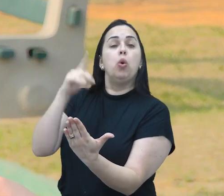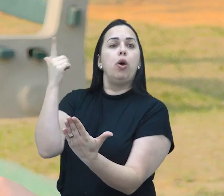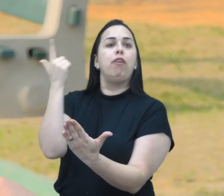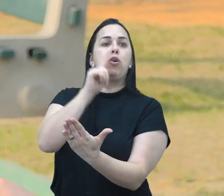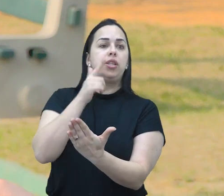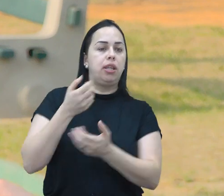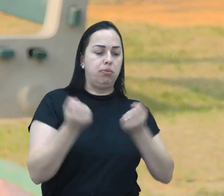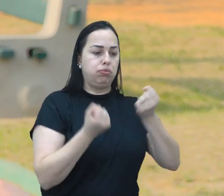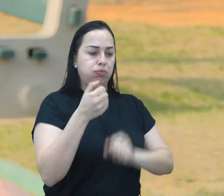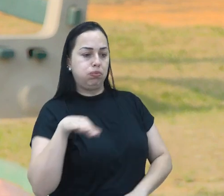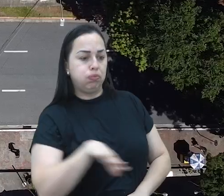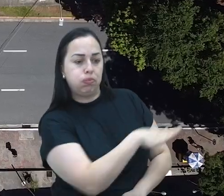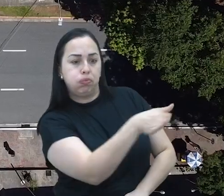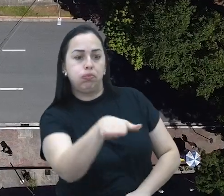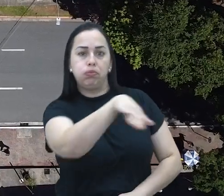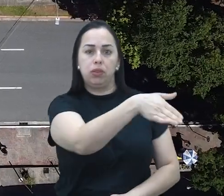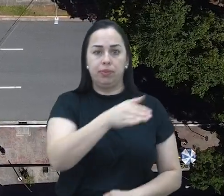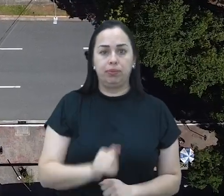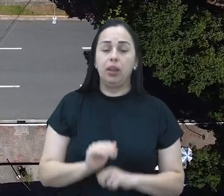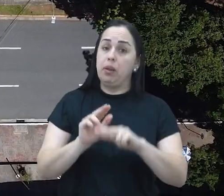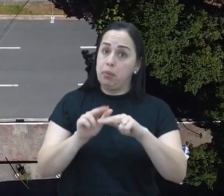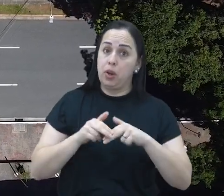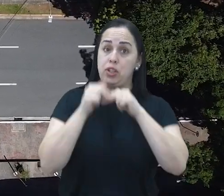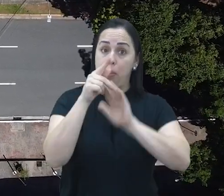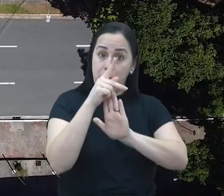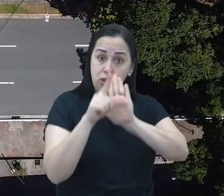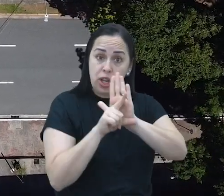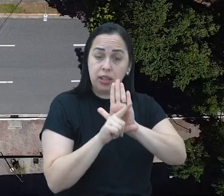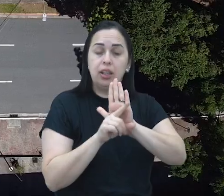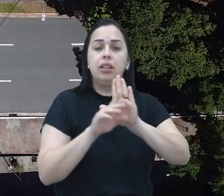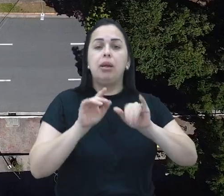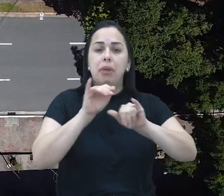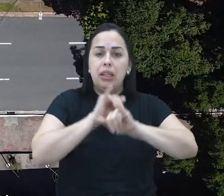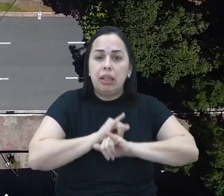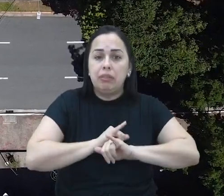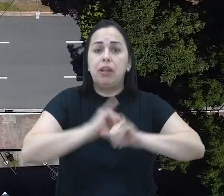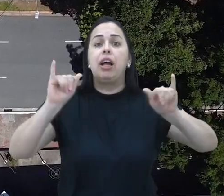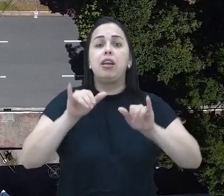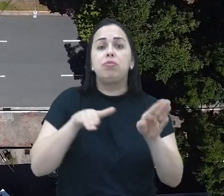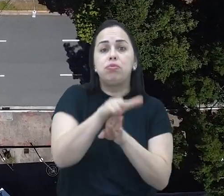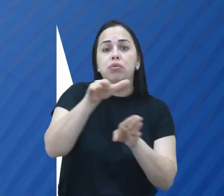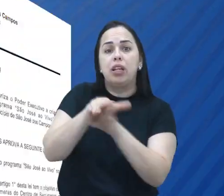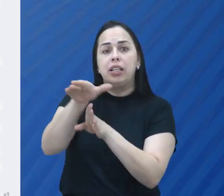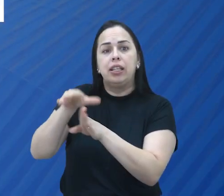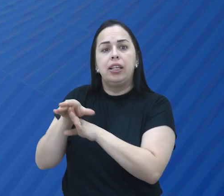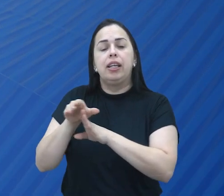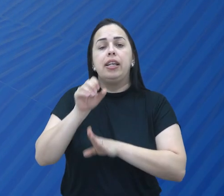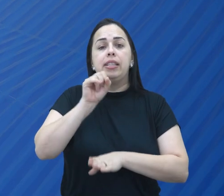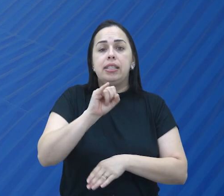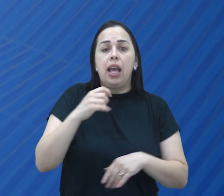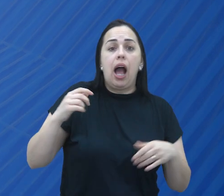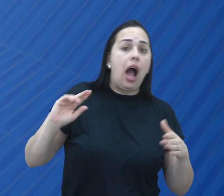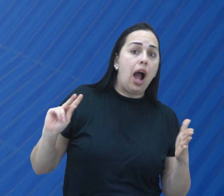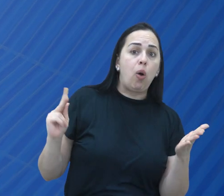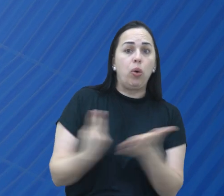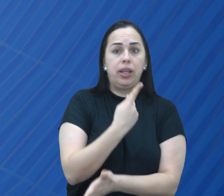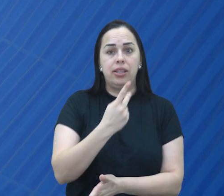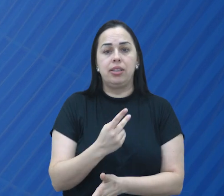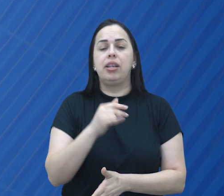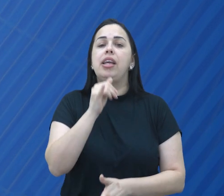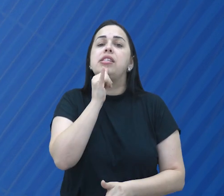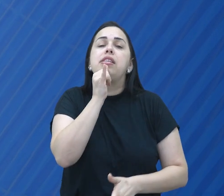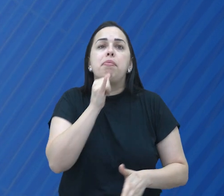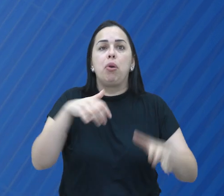poder fazer rotas alternativas. O programa São José ao Vivo também vai alertar os motoristas sobre situações de emergências,